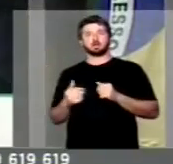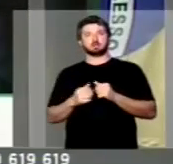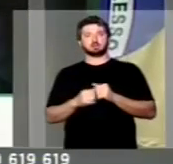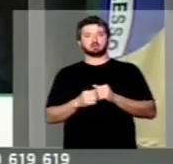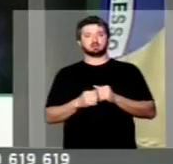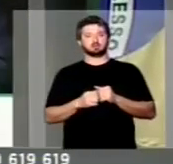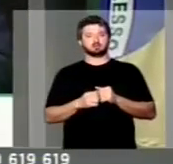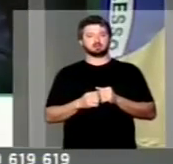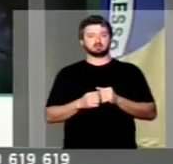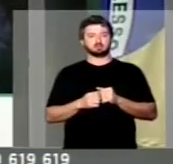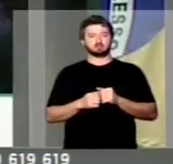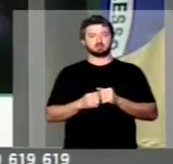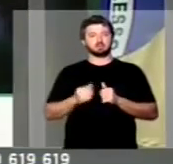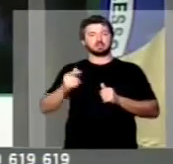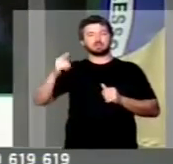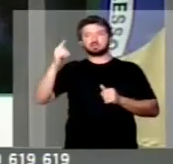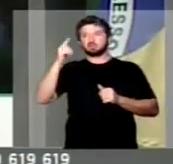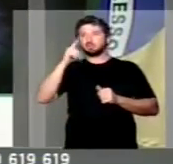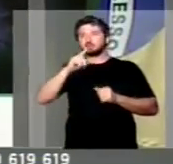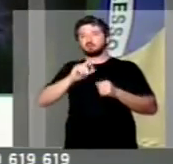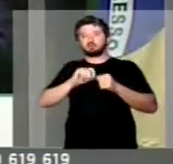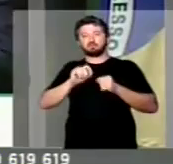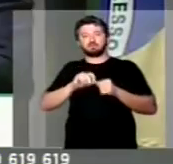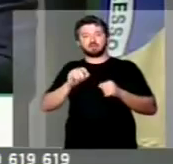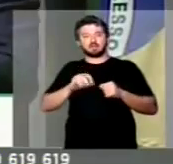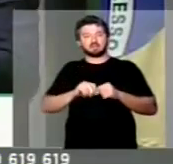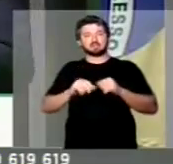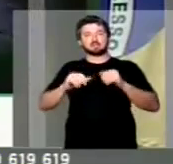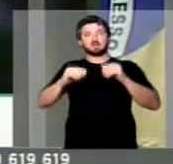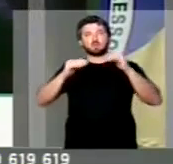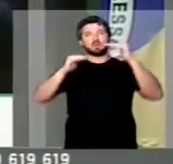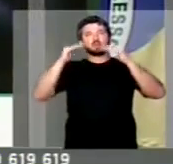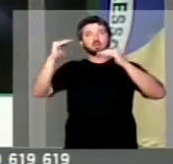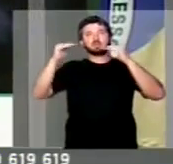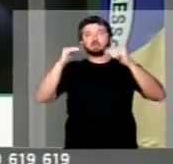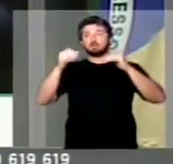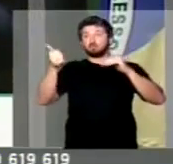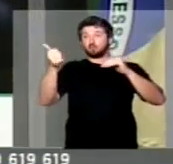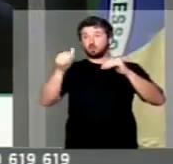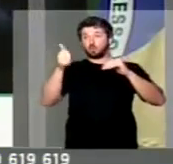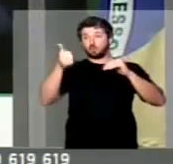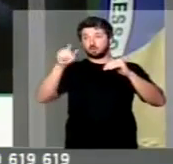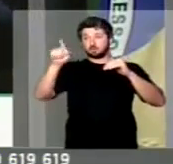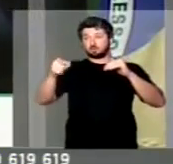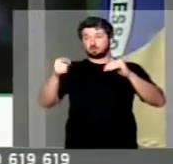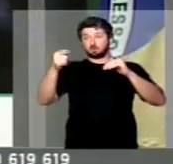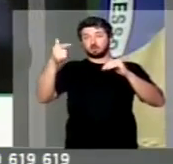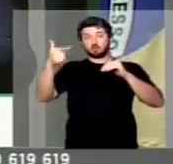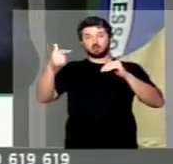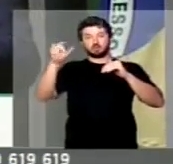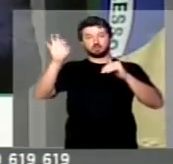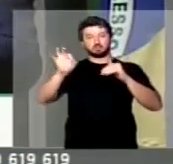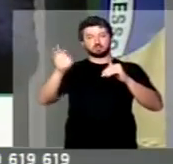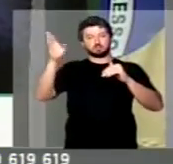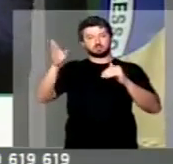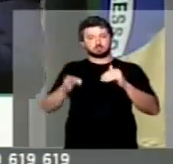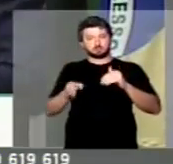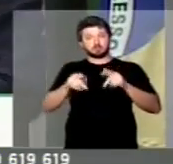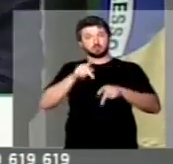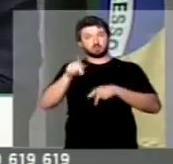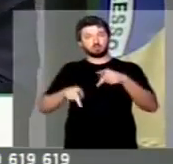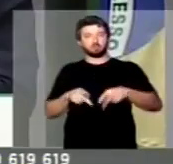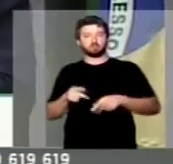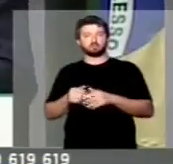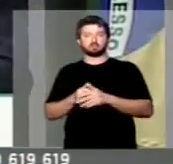país havíamos chegado a uma marca em que 11,2% da